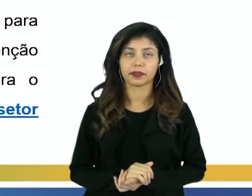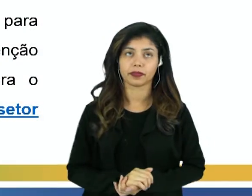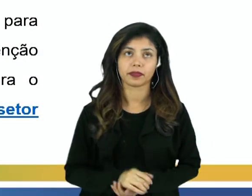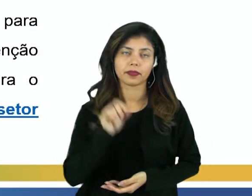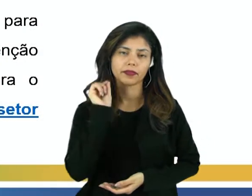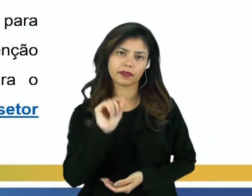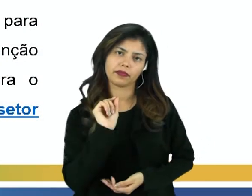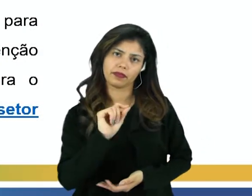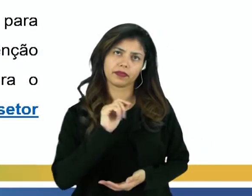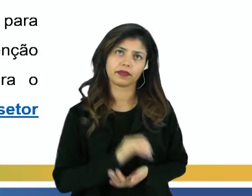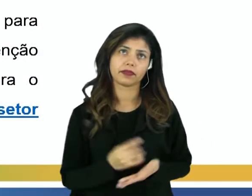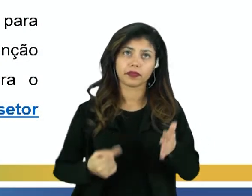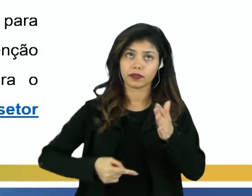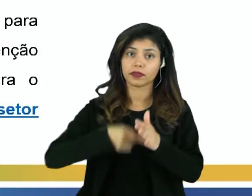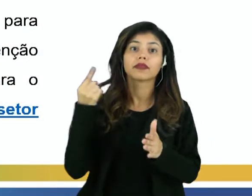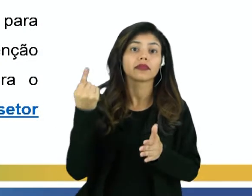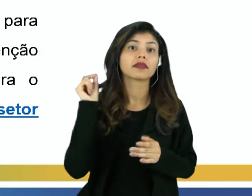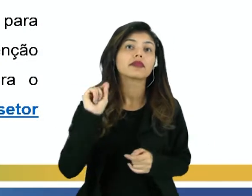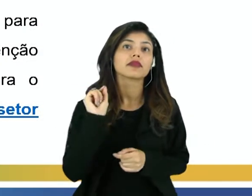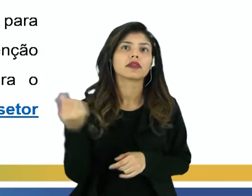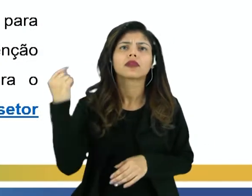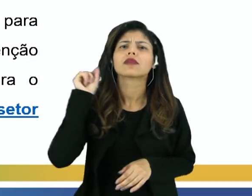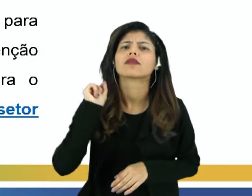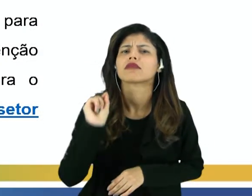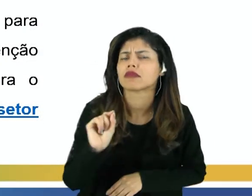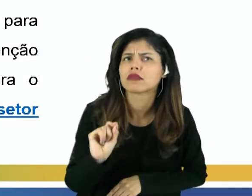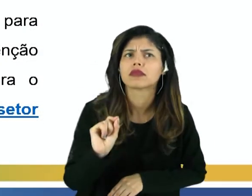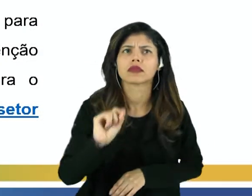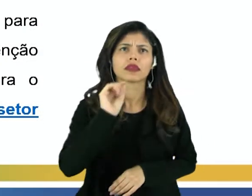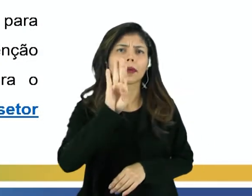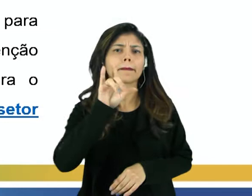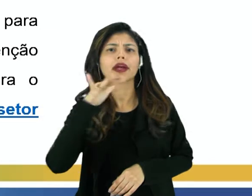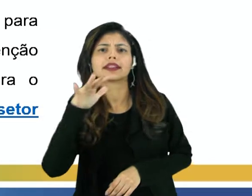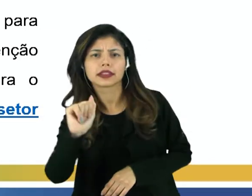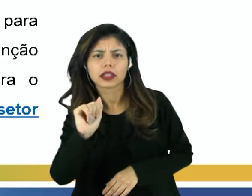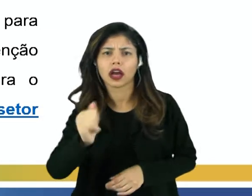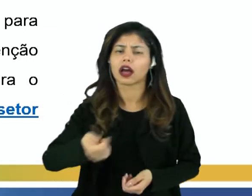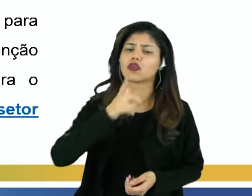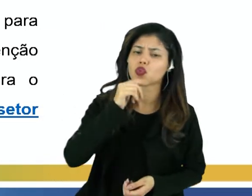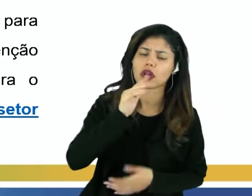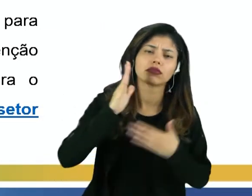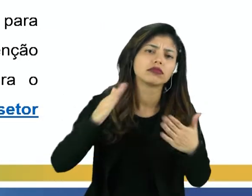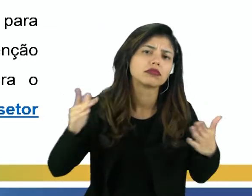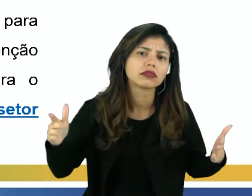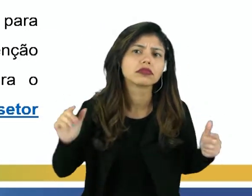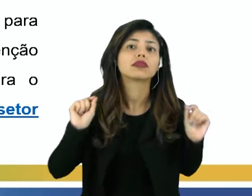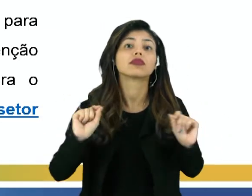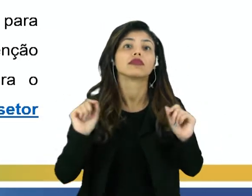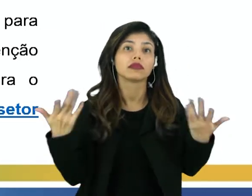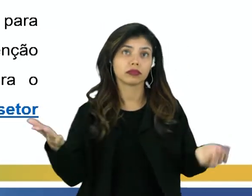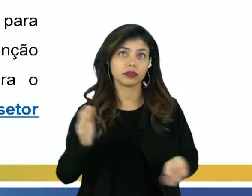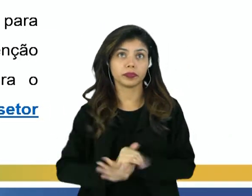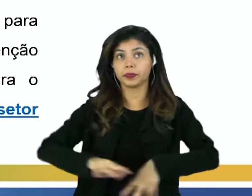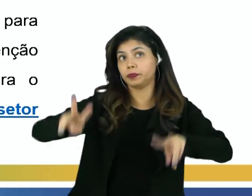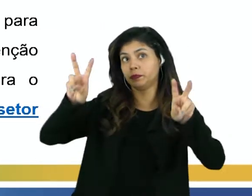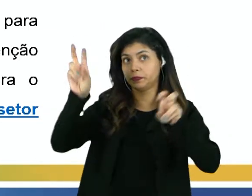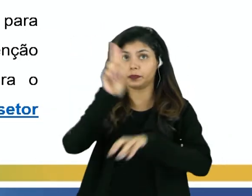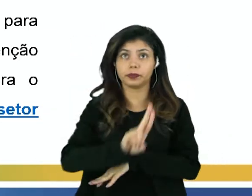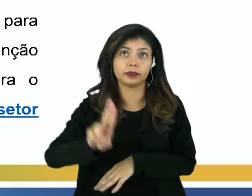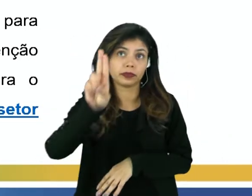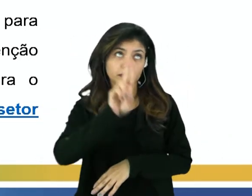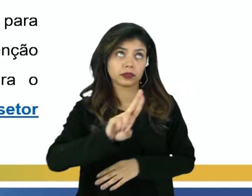Então vamos lá. O primeiro questionamento é, o que é bacia hidrográfica? O bacia hidrográfico é um termo